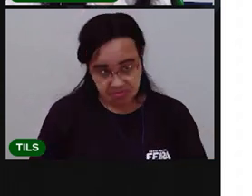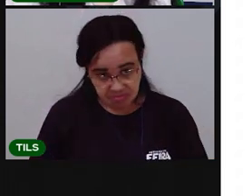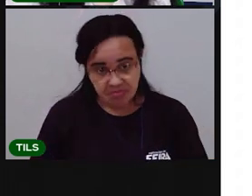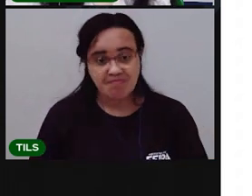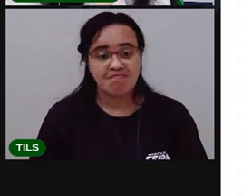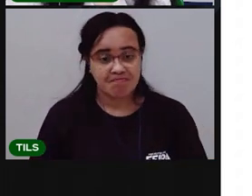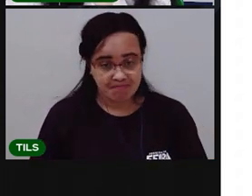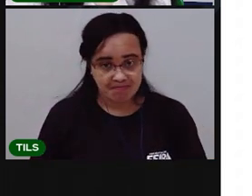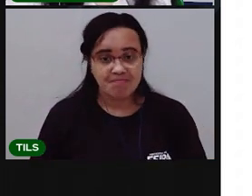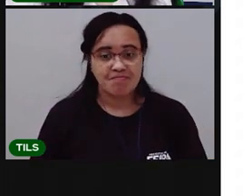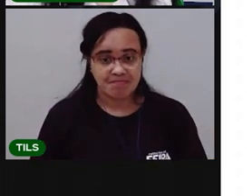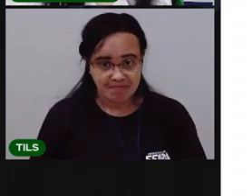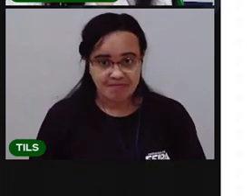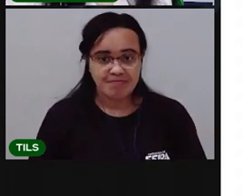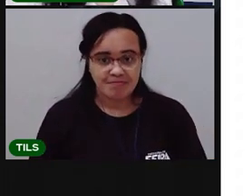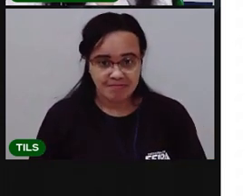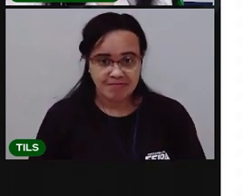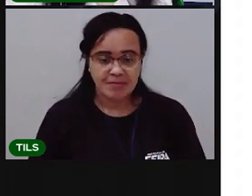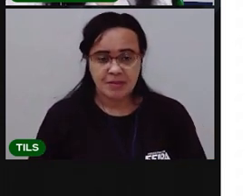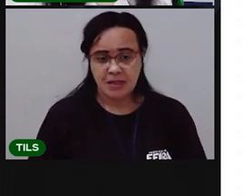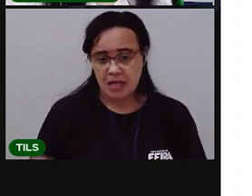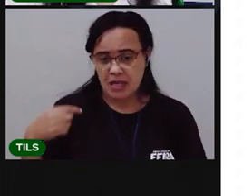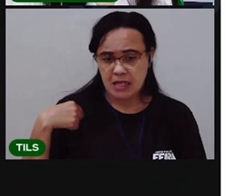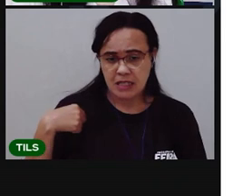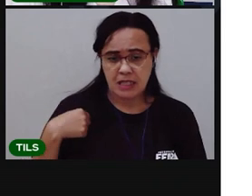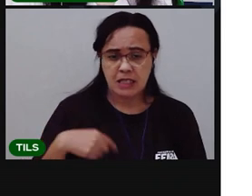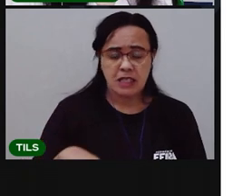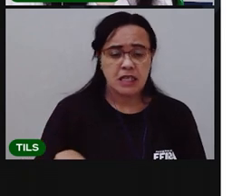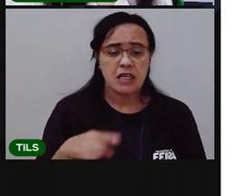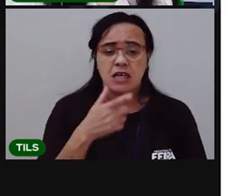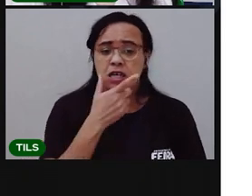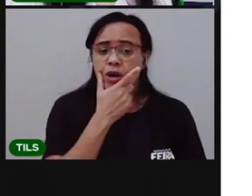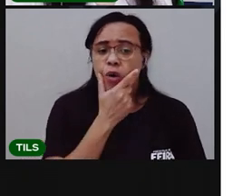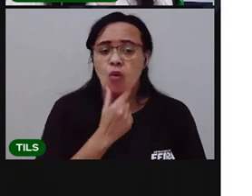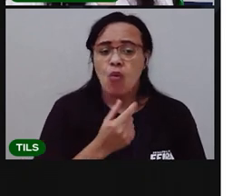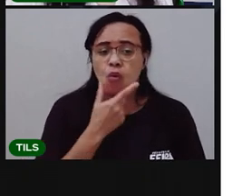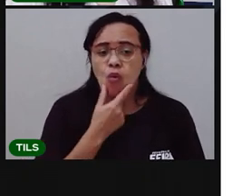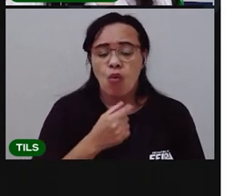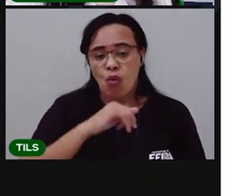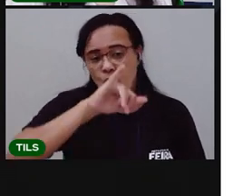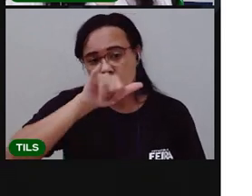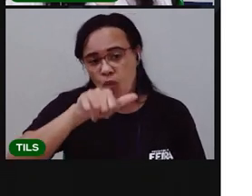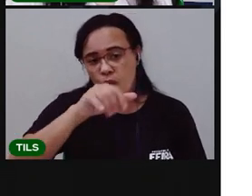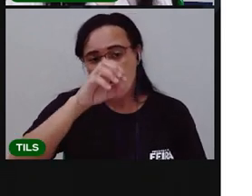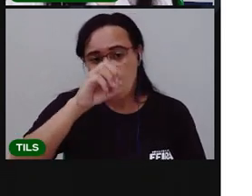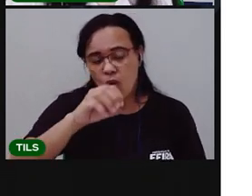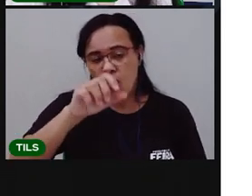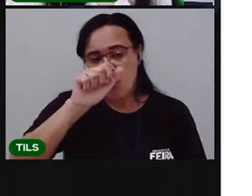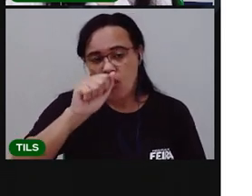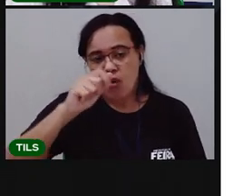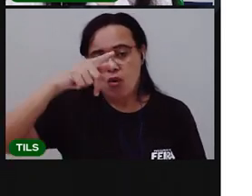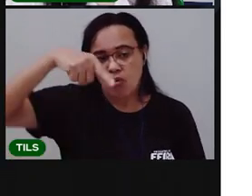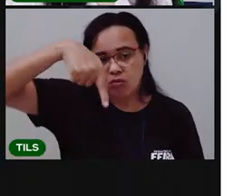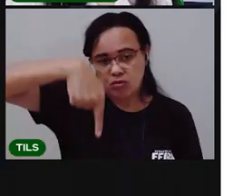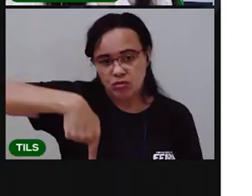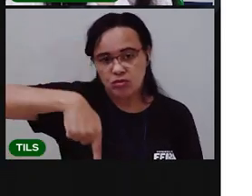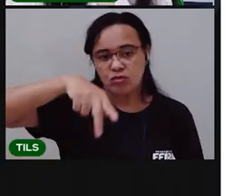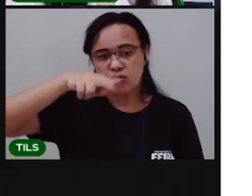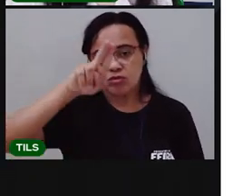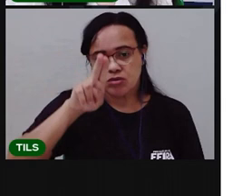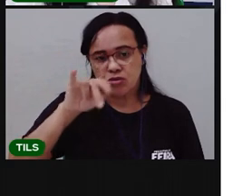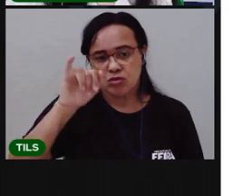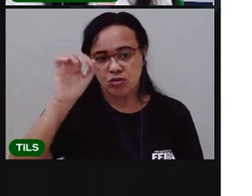Seu Joaquim, quirim, quirim, quim, de